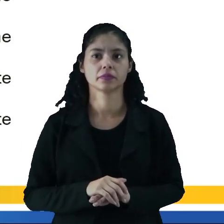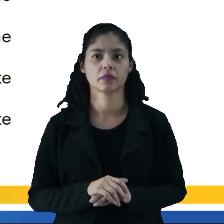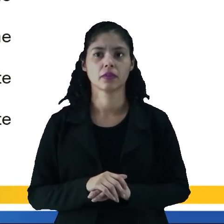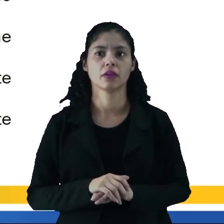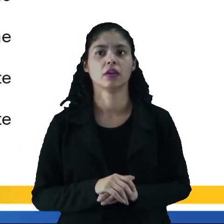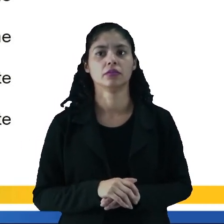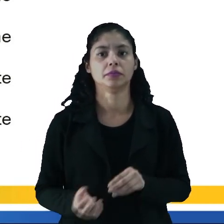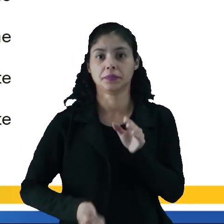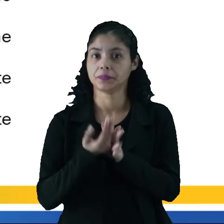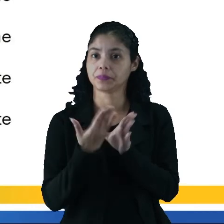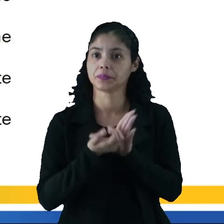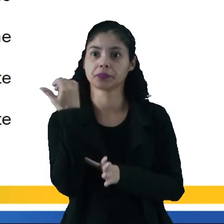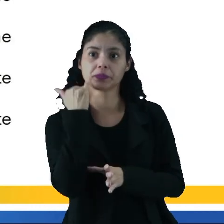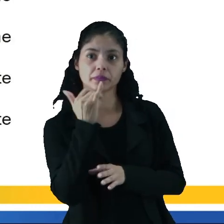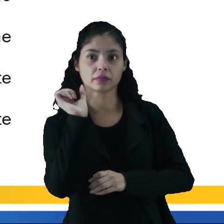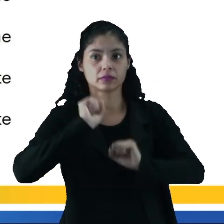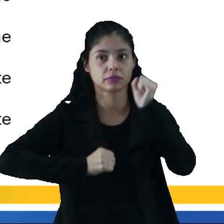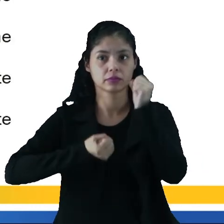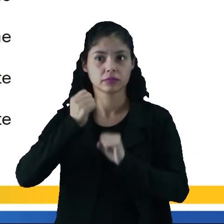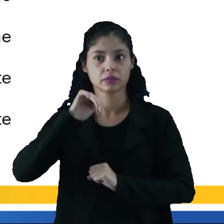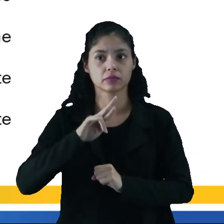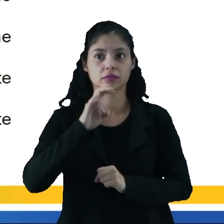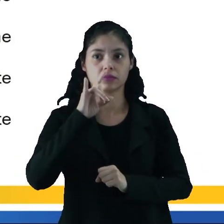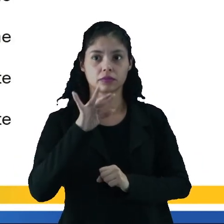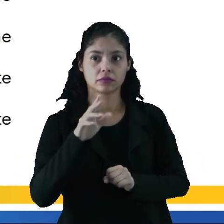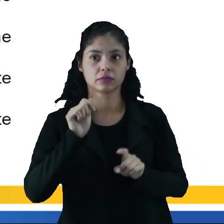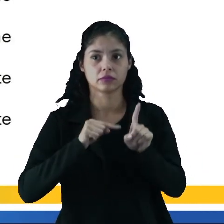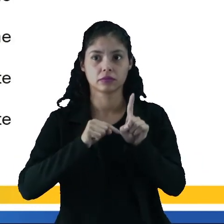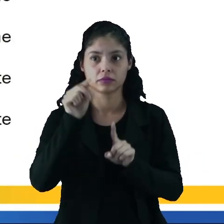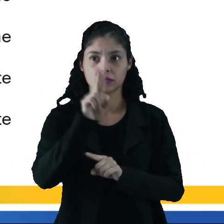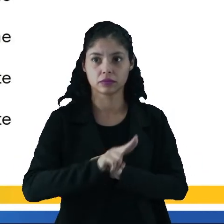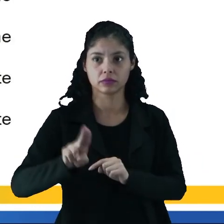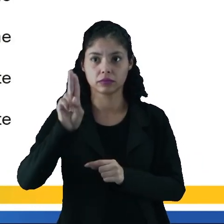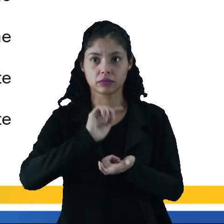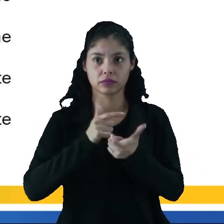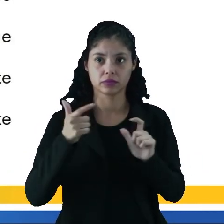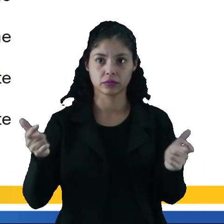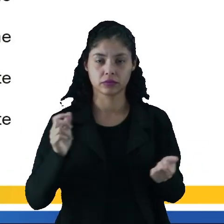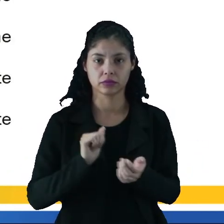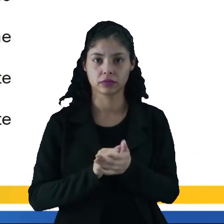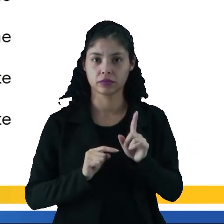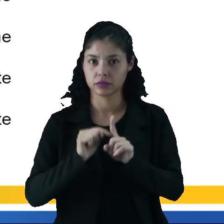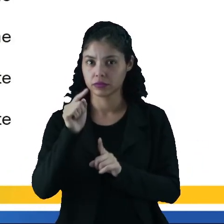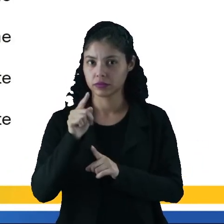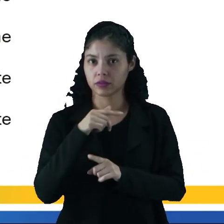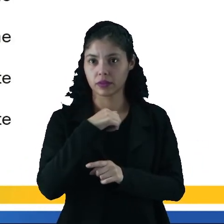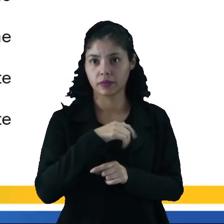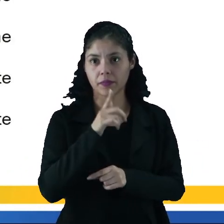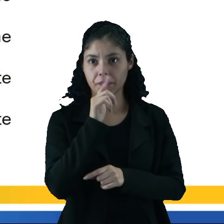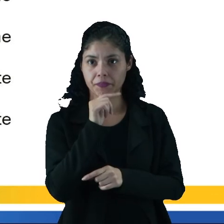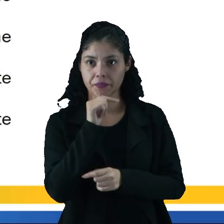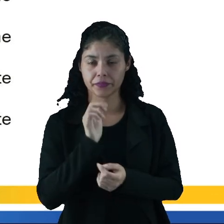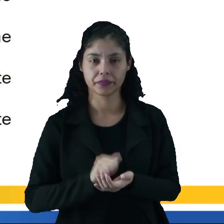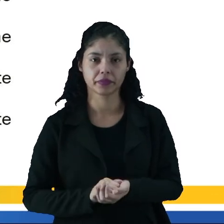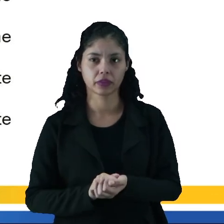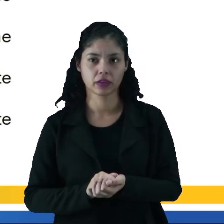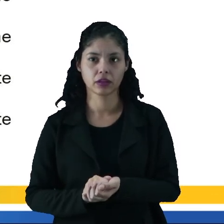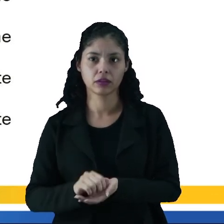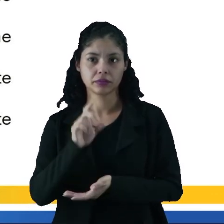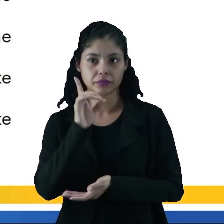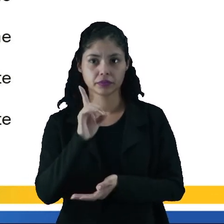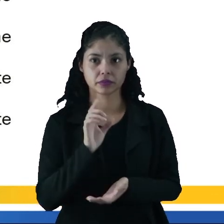geração de eletricidade nas usinas termoelétricas utiliza grande volume de água para a refrigeração.